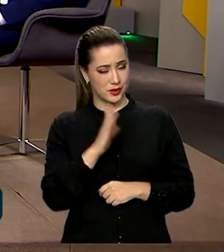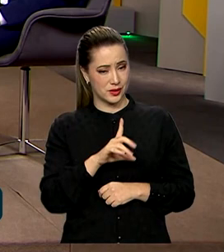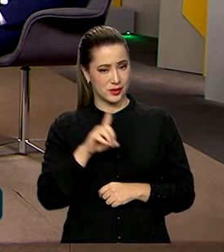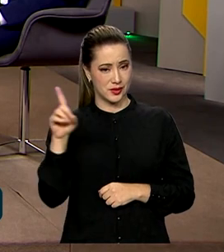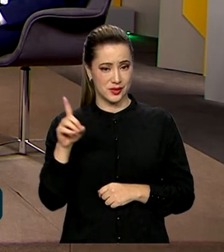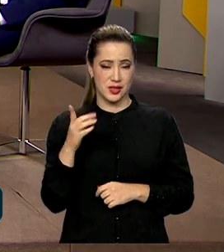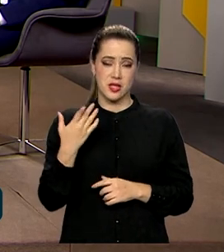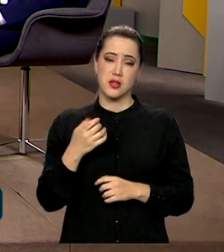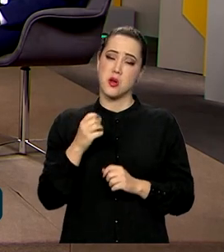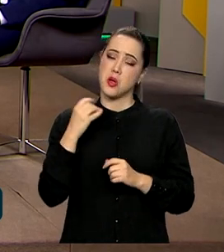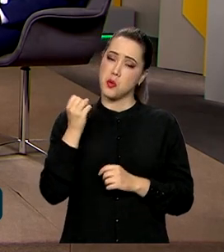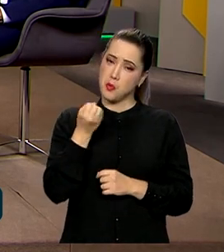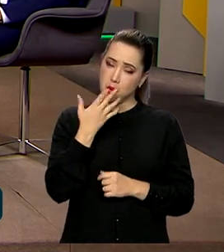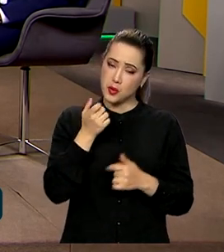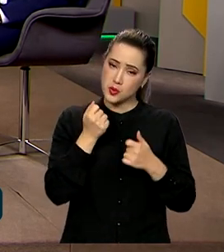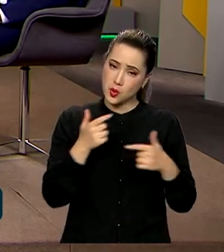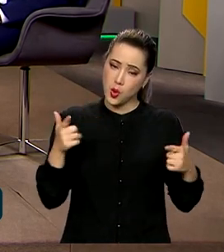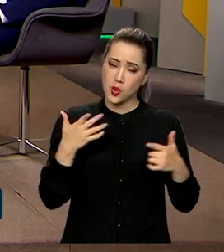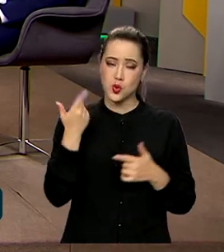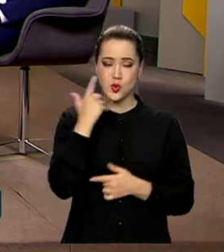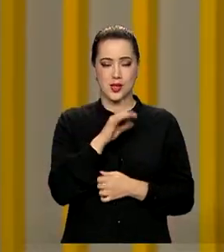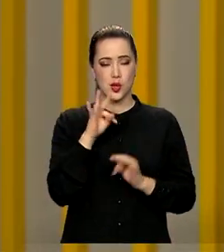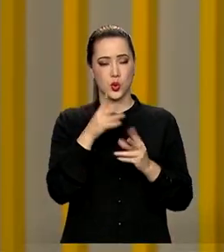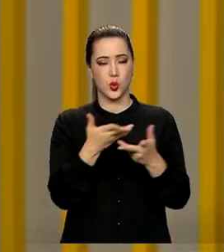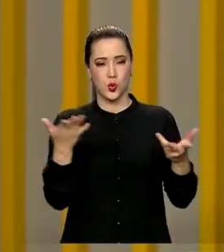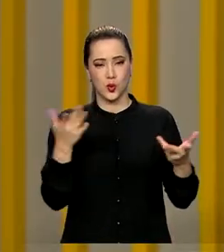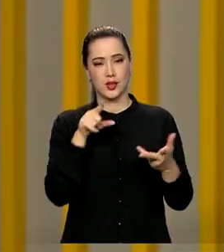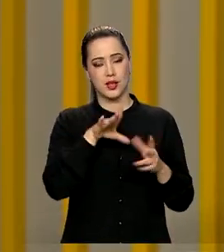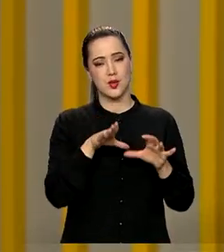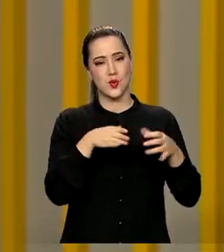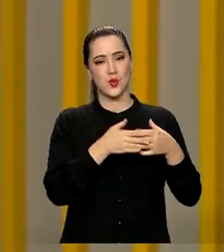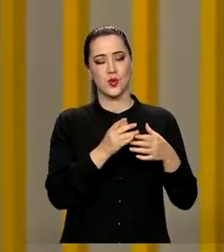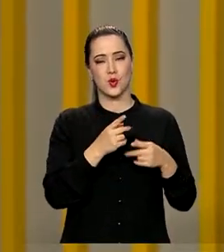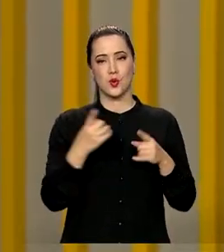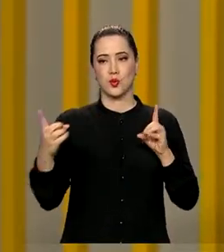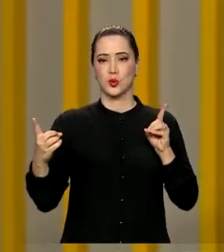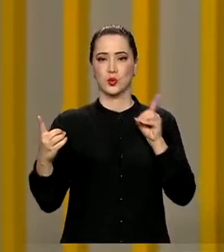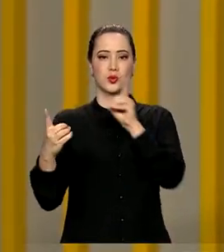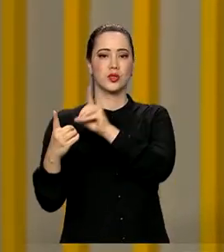caravana, que cumpram-se todos os objetivos. Obrigado, Ana. Obrigado, Roberto. Obrigado, secretário. Obrigado.